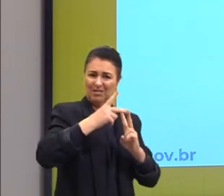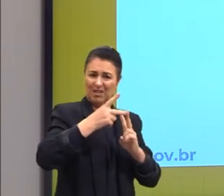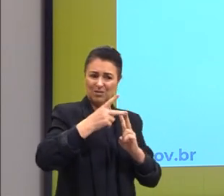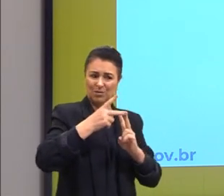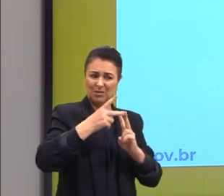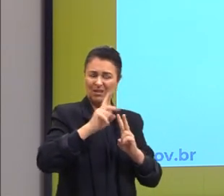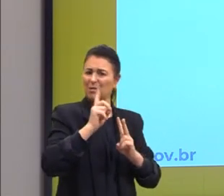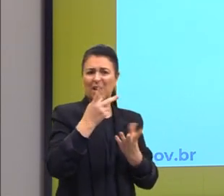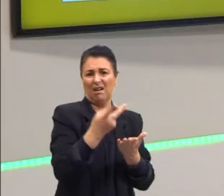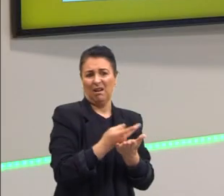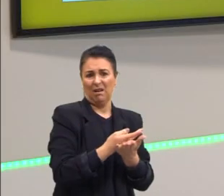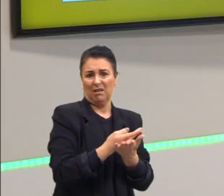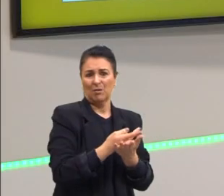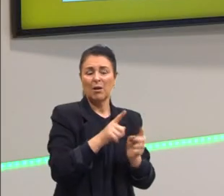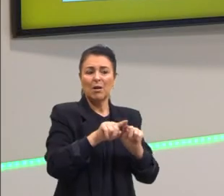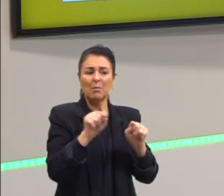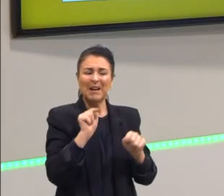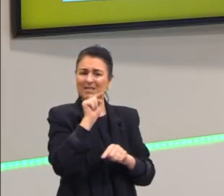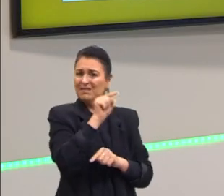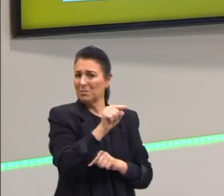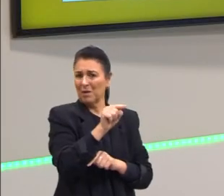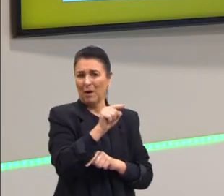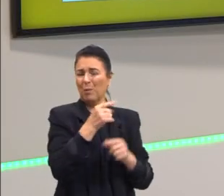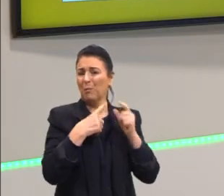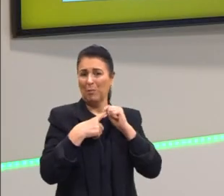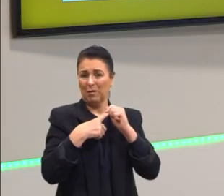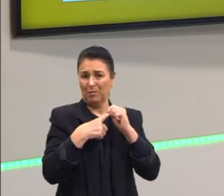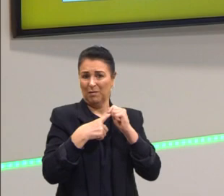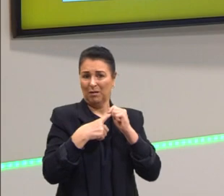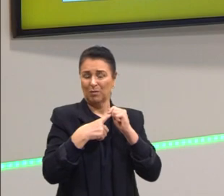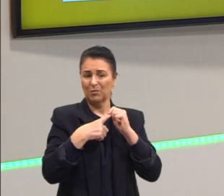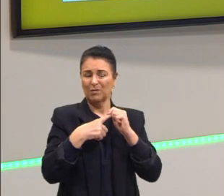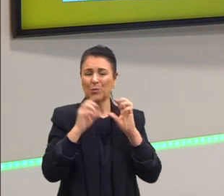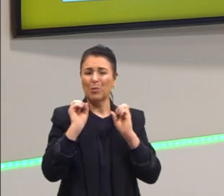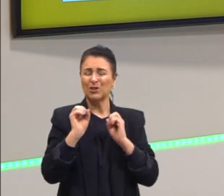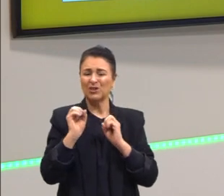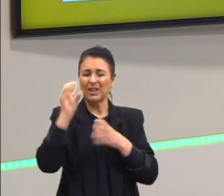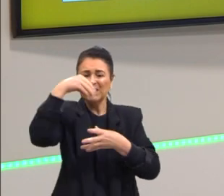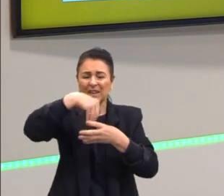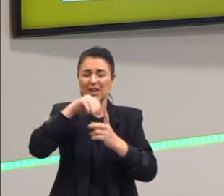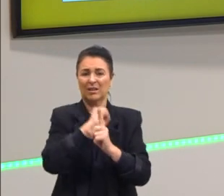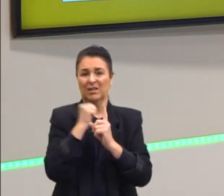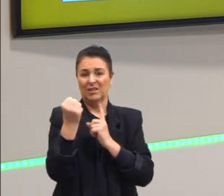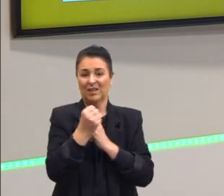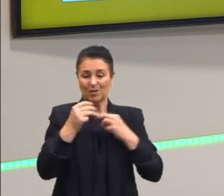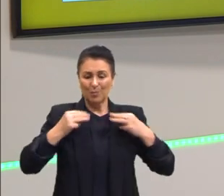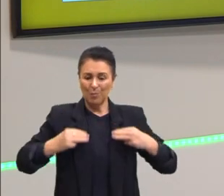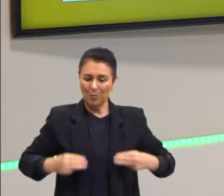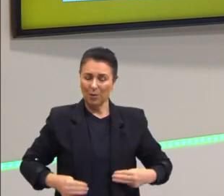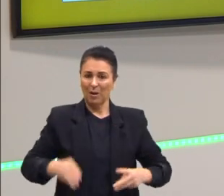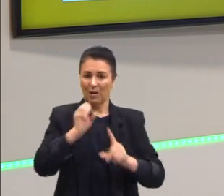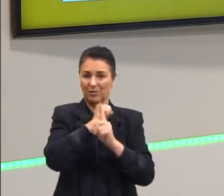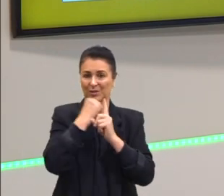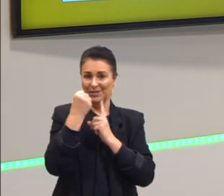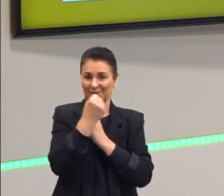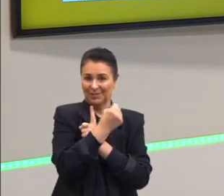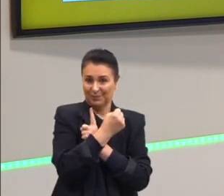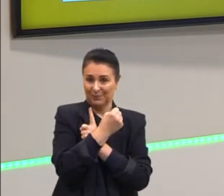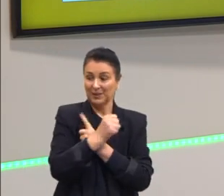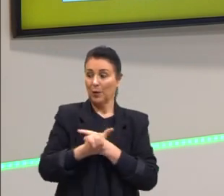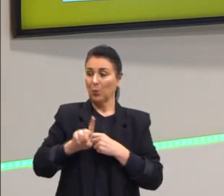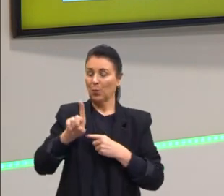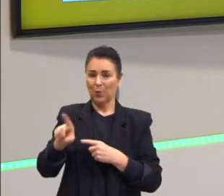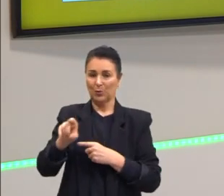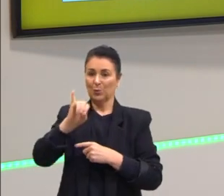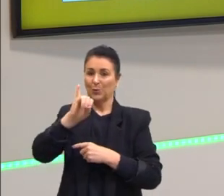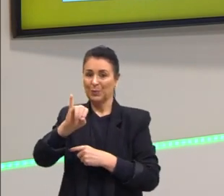errado, mas ele não pode ser colocado como senso moral, como uma moral social. Para o Kant, é o imperativo categórico.